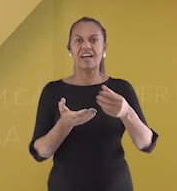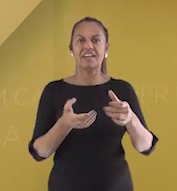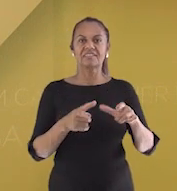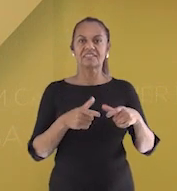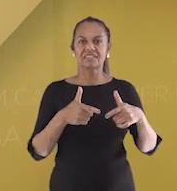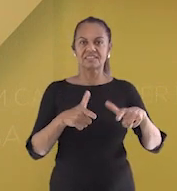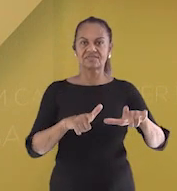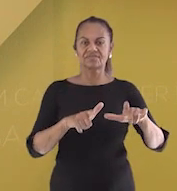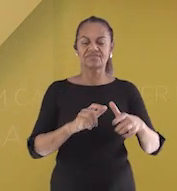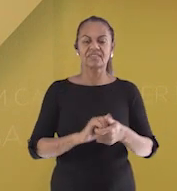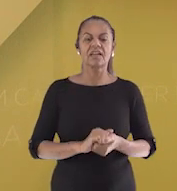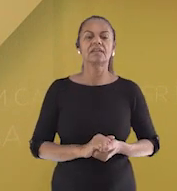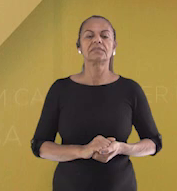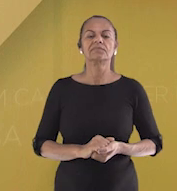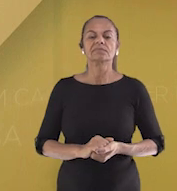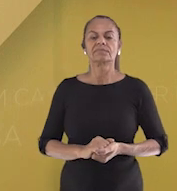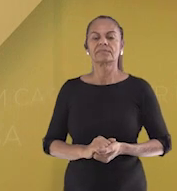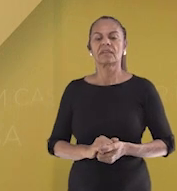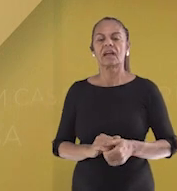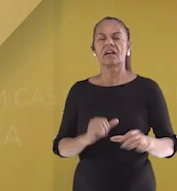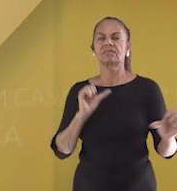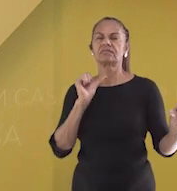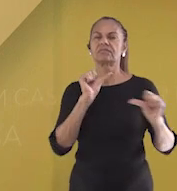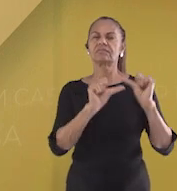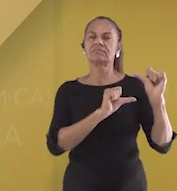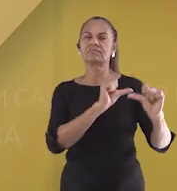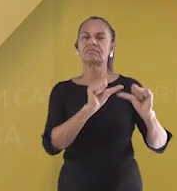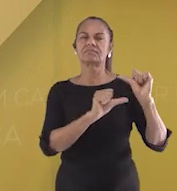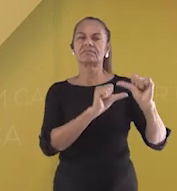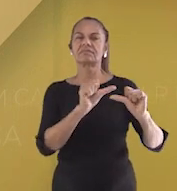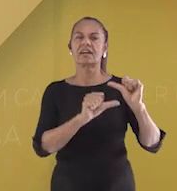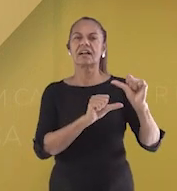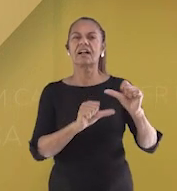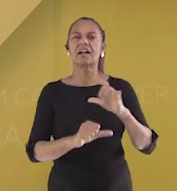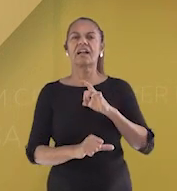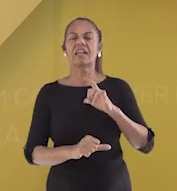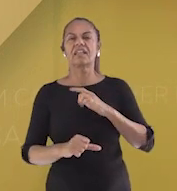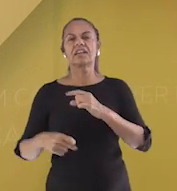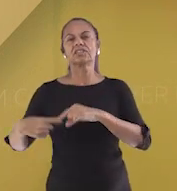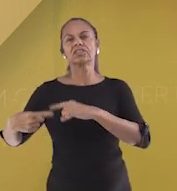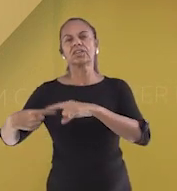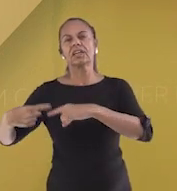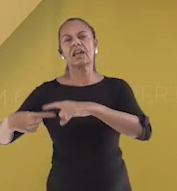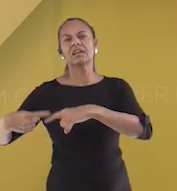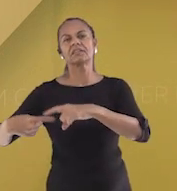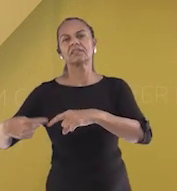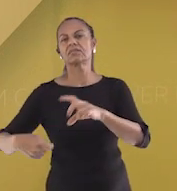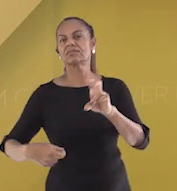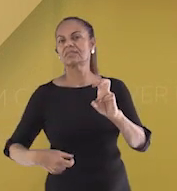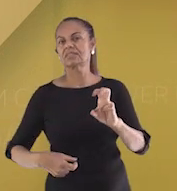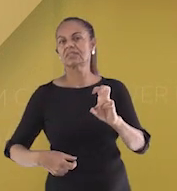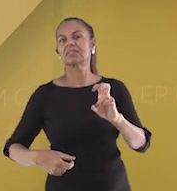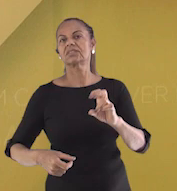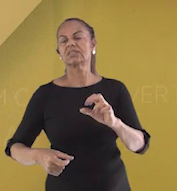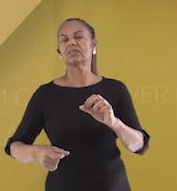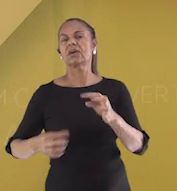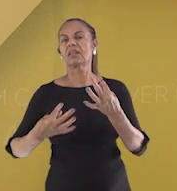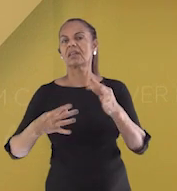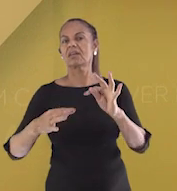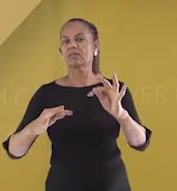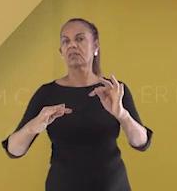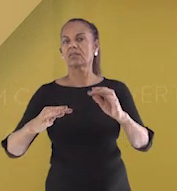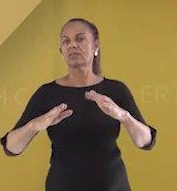videogame passou por muitas mudanças e hoje tem cinco gerações. Evoluindo juntamente as tecnologias.